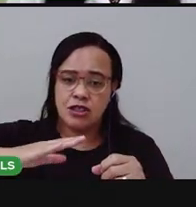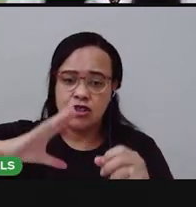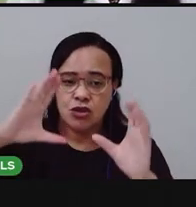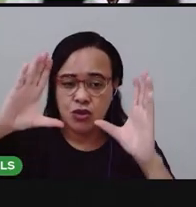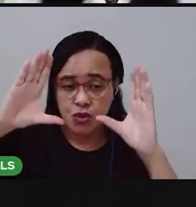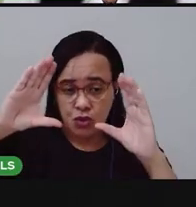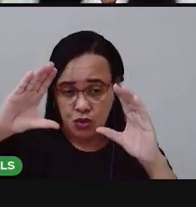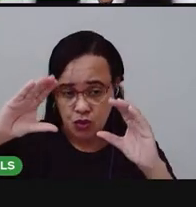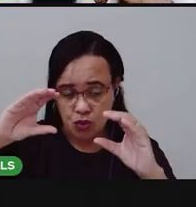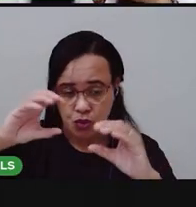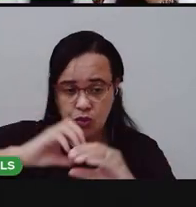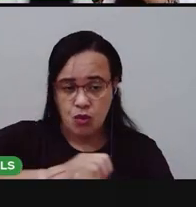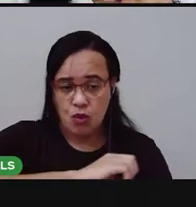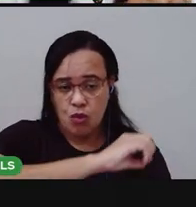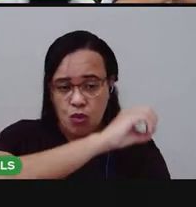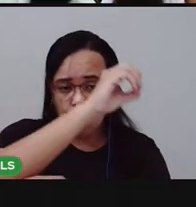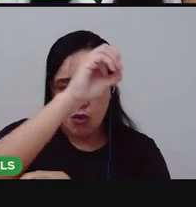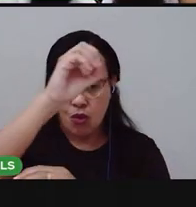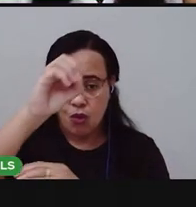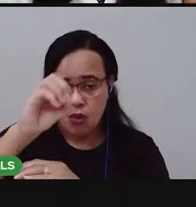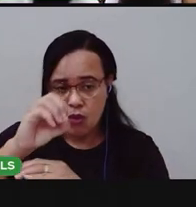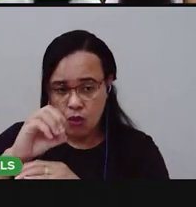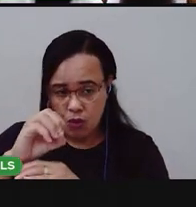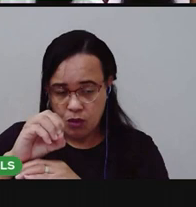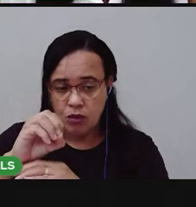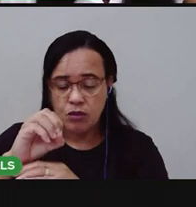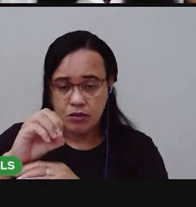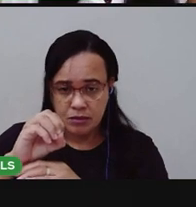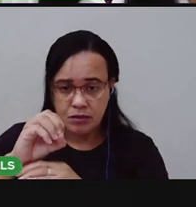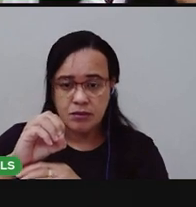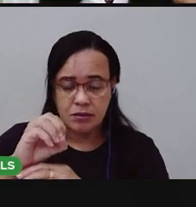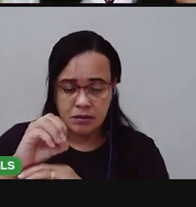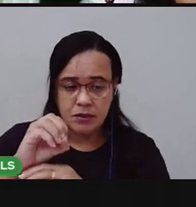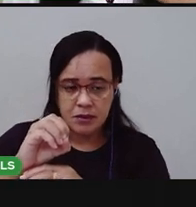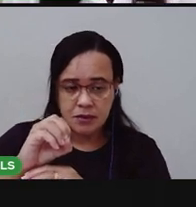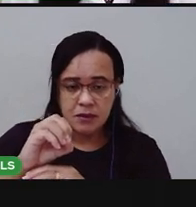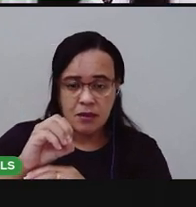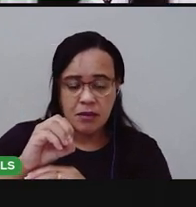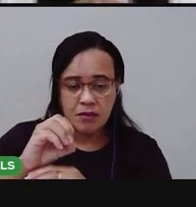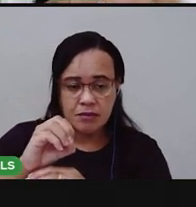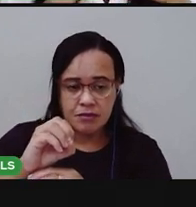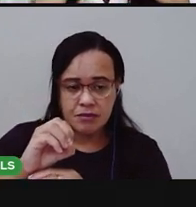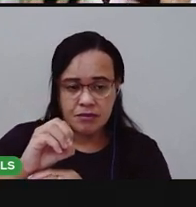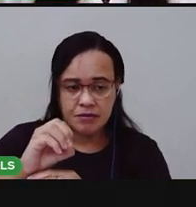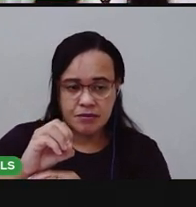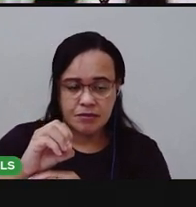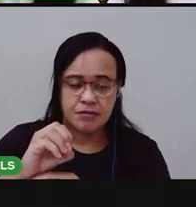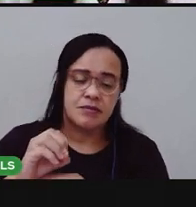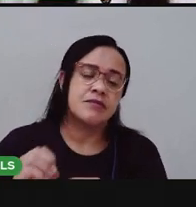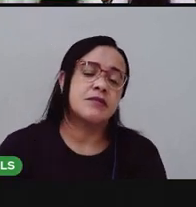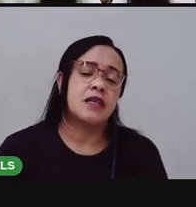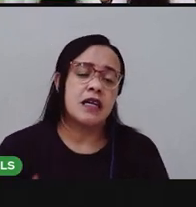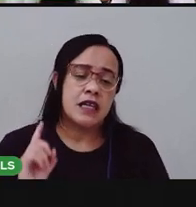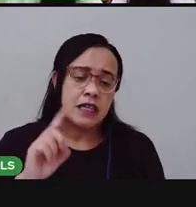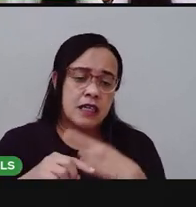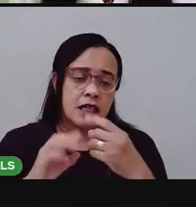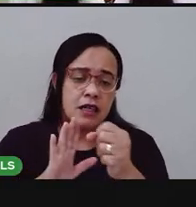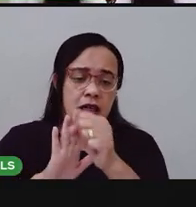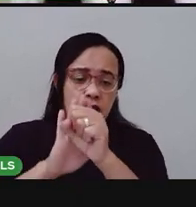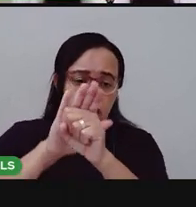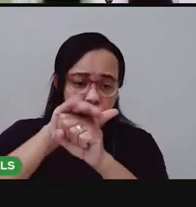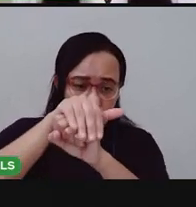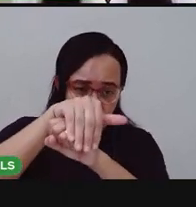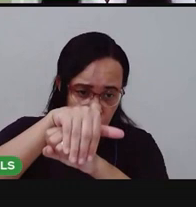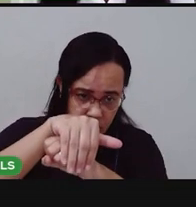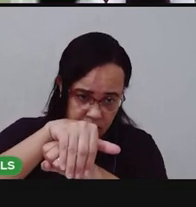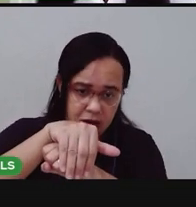já está mais no meio do céu, você já consegue ver mais aberto. E à noite, quando